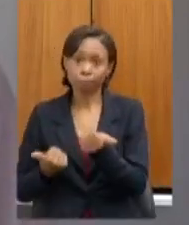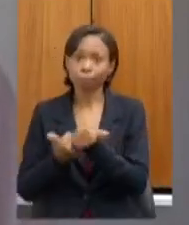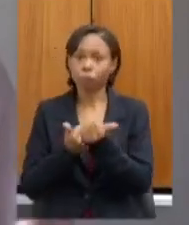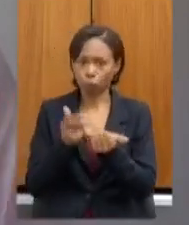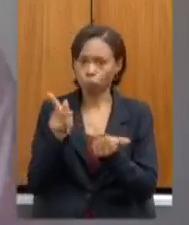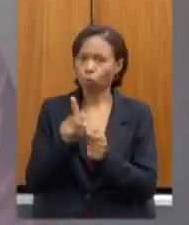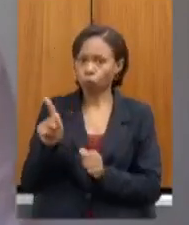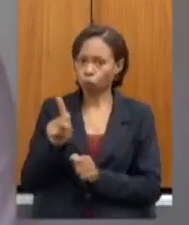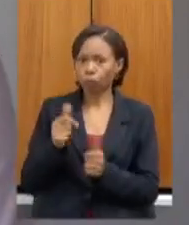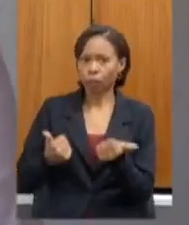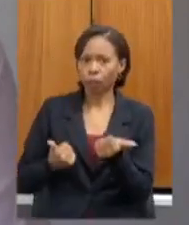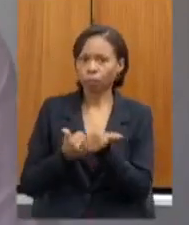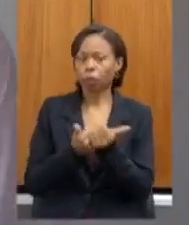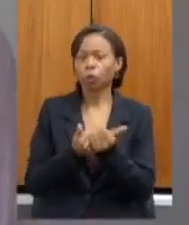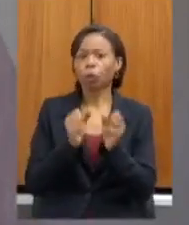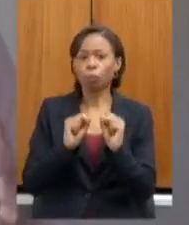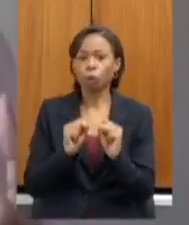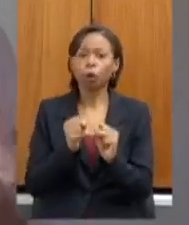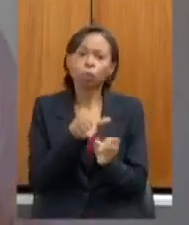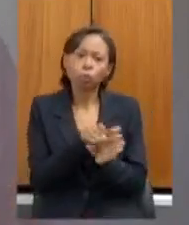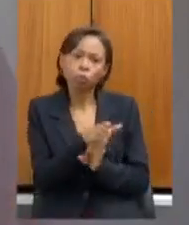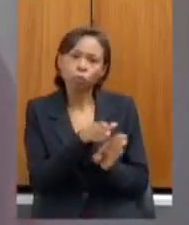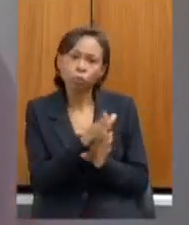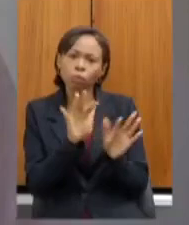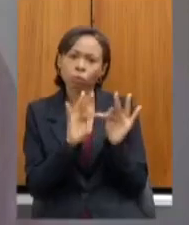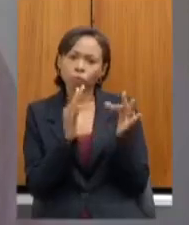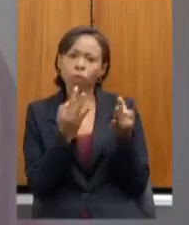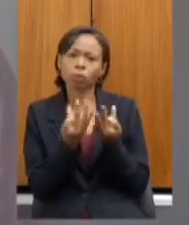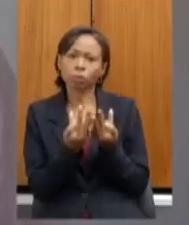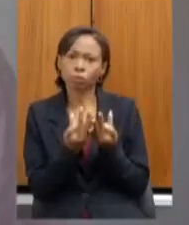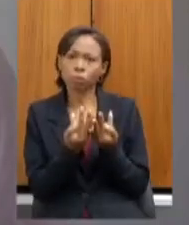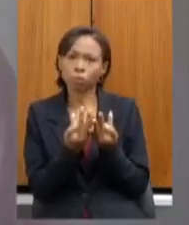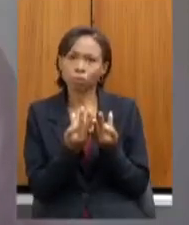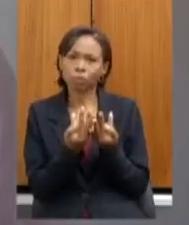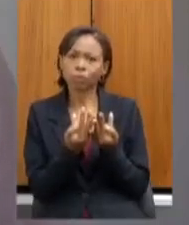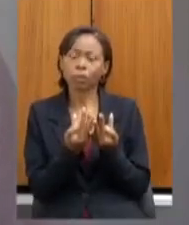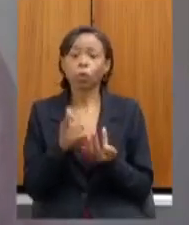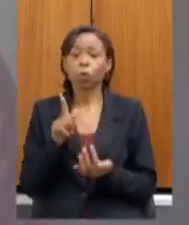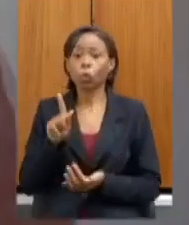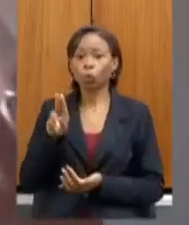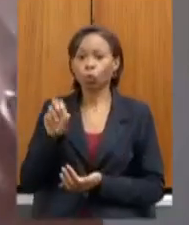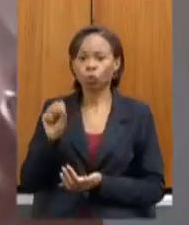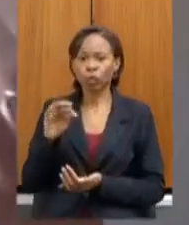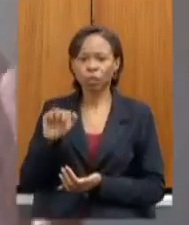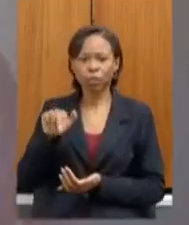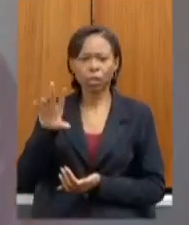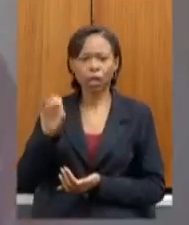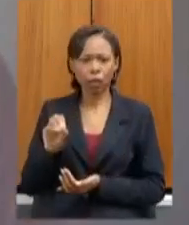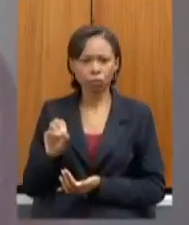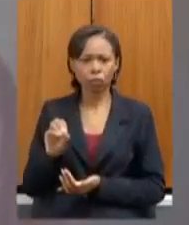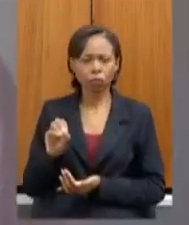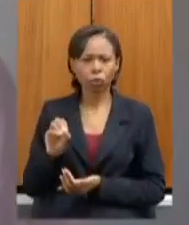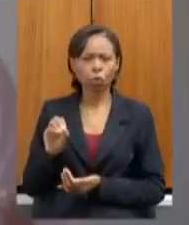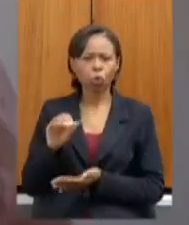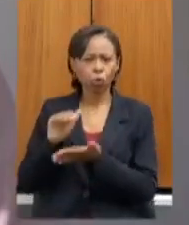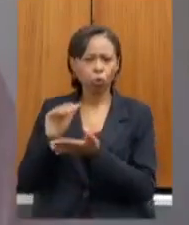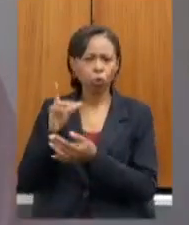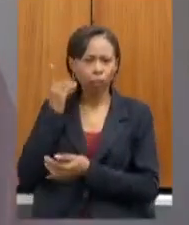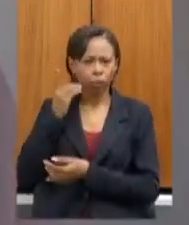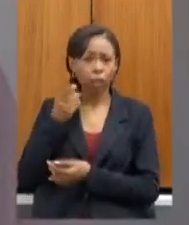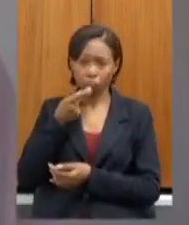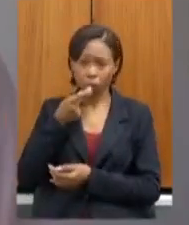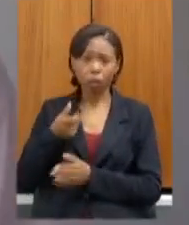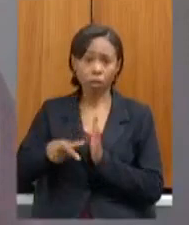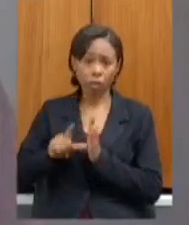de apoio podem orientar as famílias o deputado Gustavo Valadares falou destacou a importância